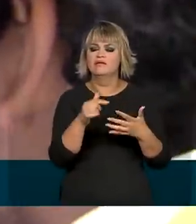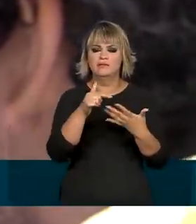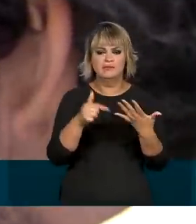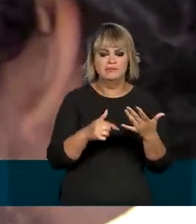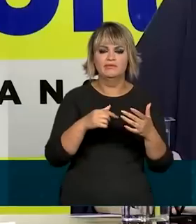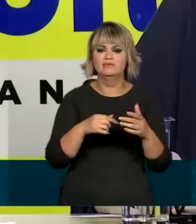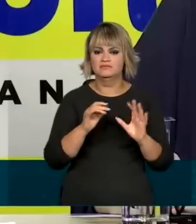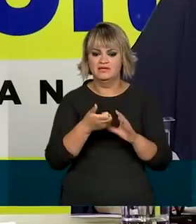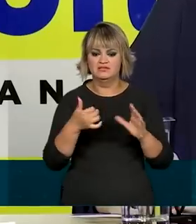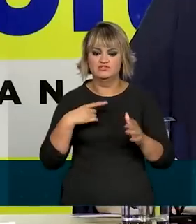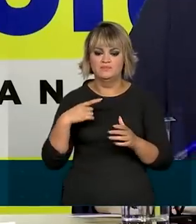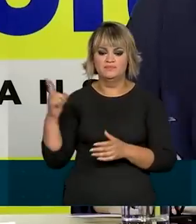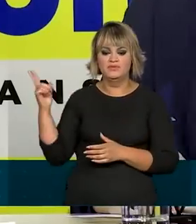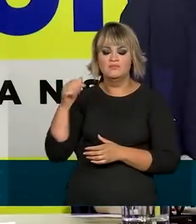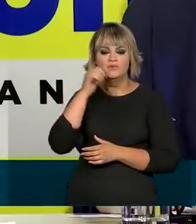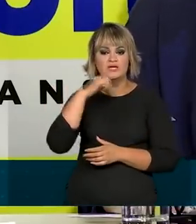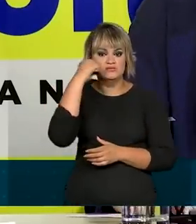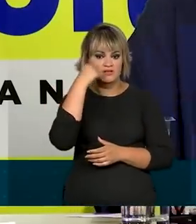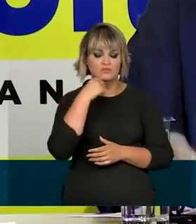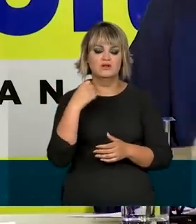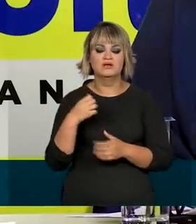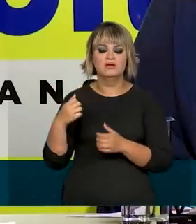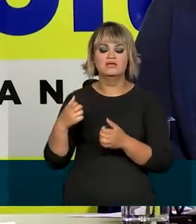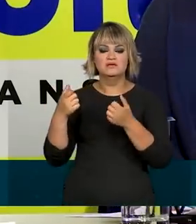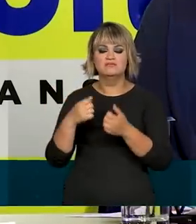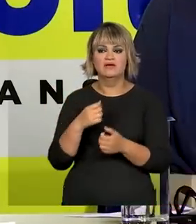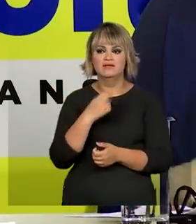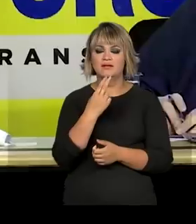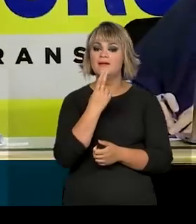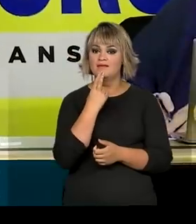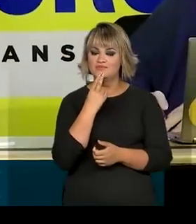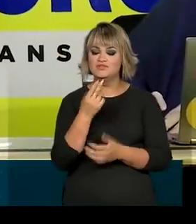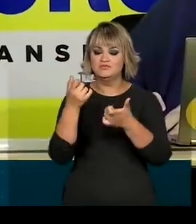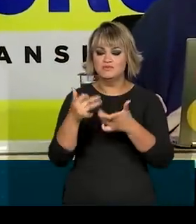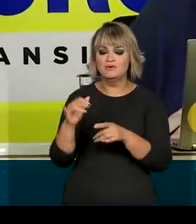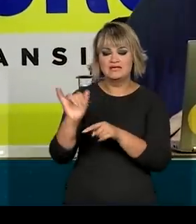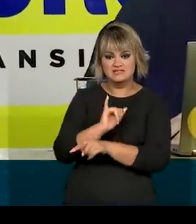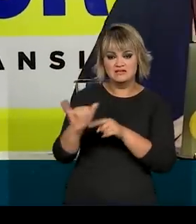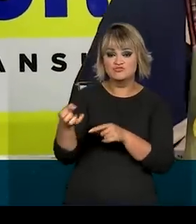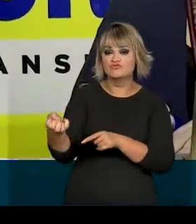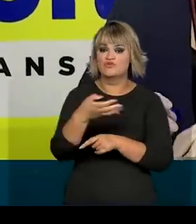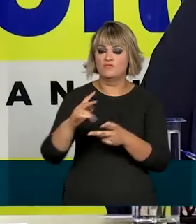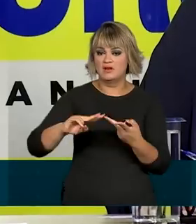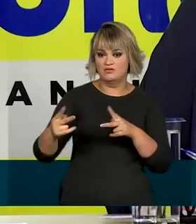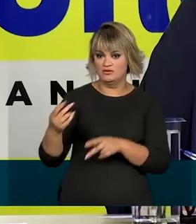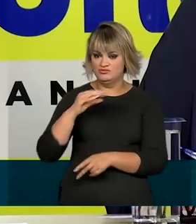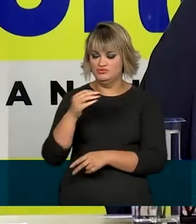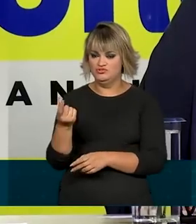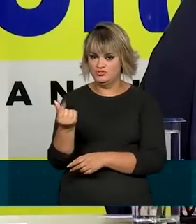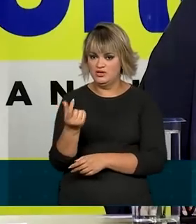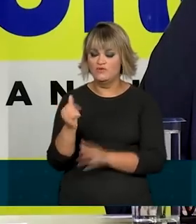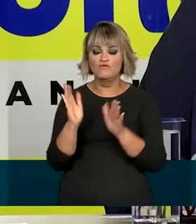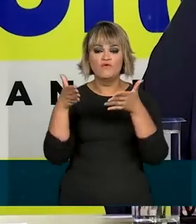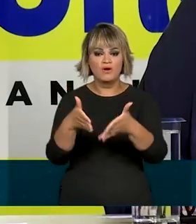intermitente. A senadora Simone Tebet afirmou que vai ser feito um novo desenho para o programa de transferência de renda, com foco